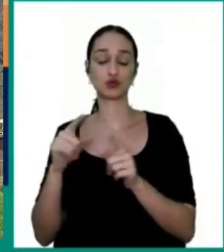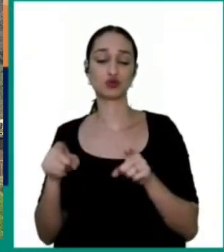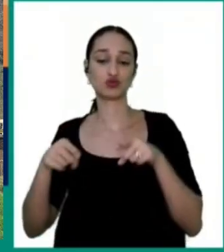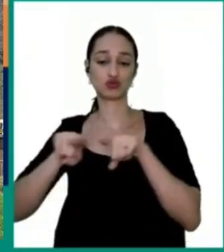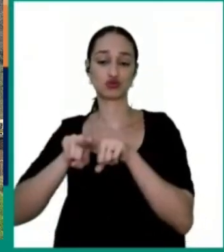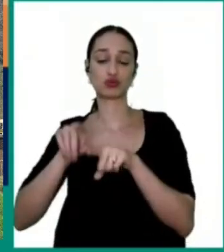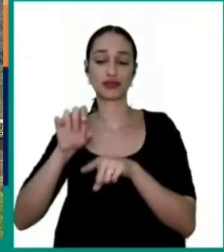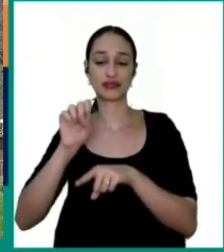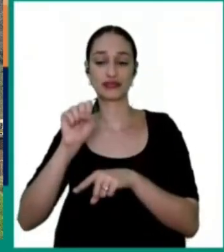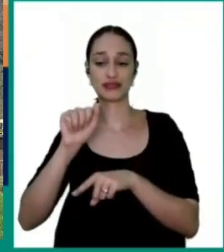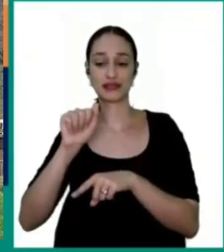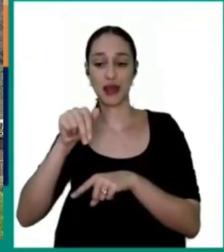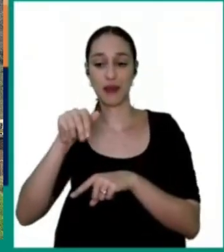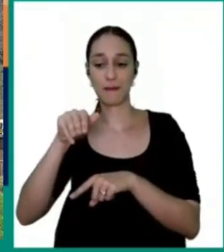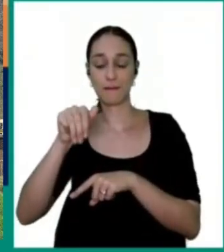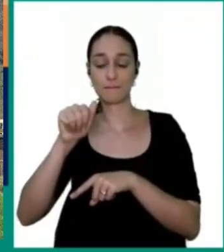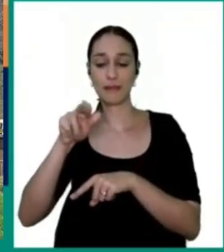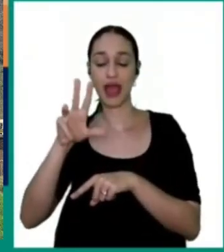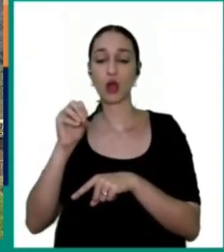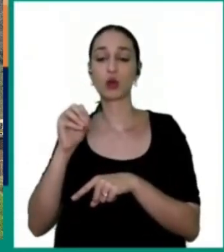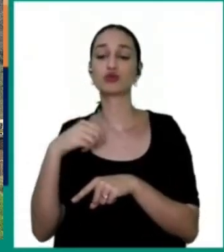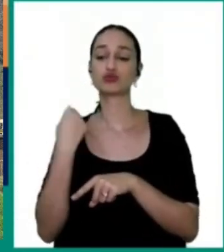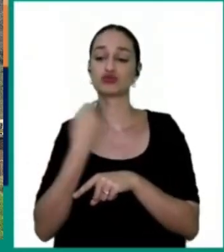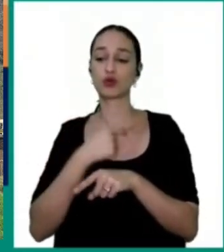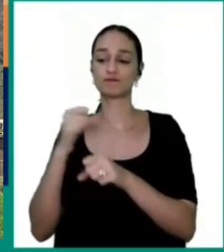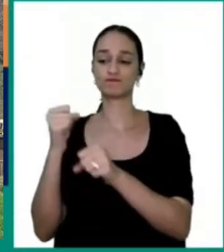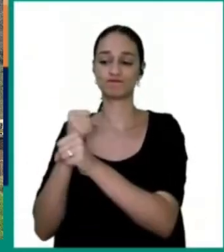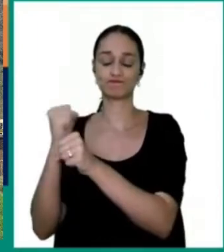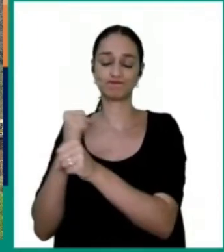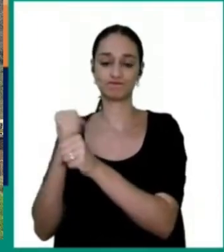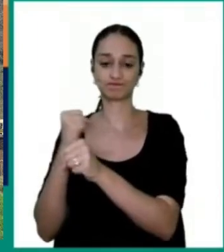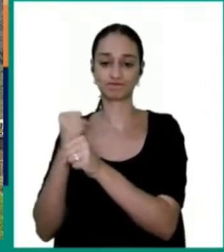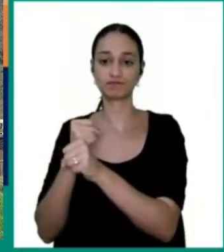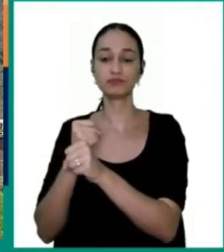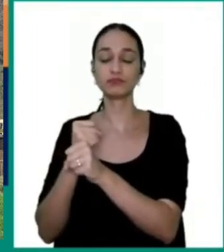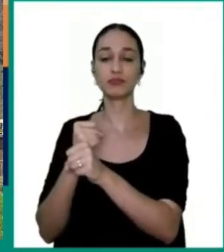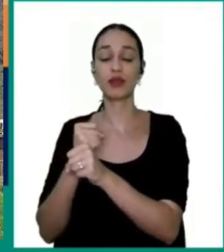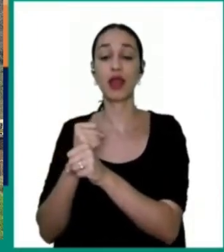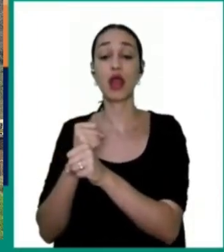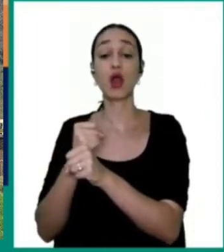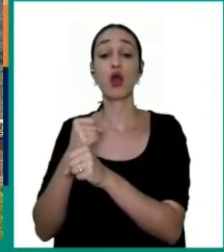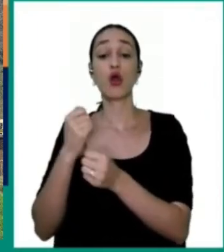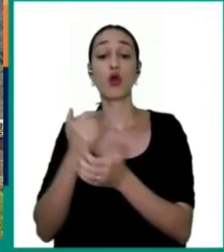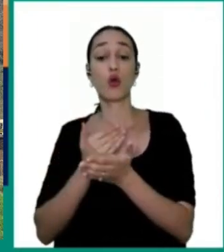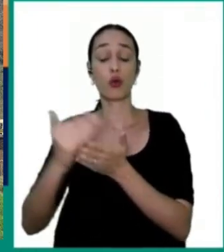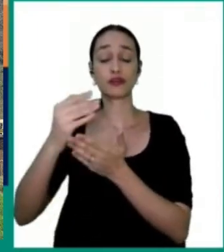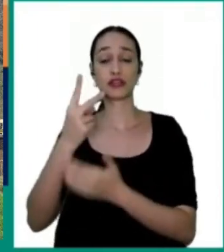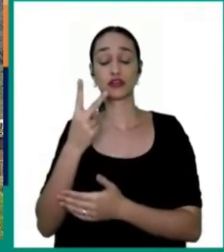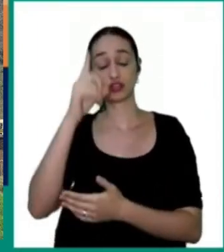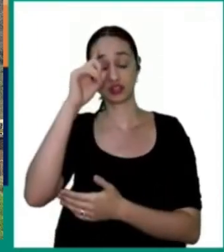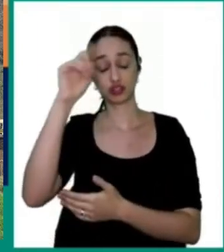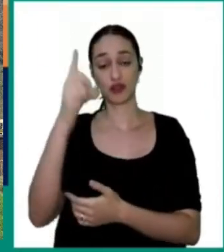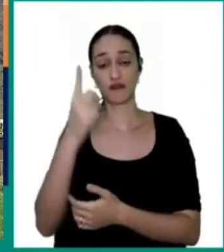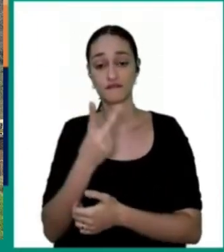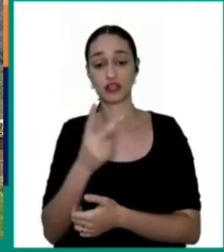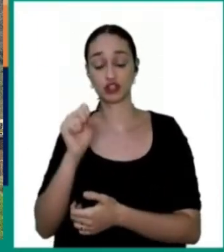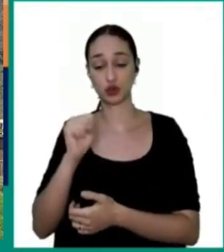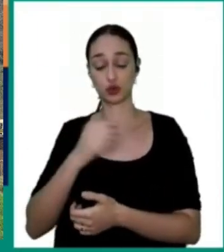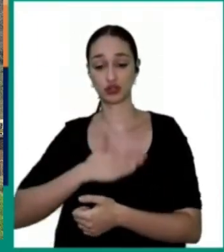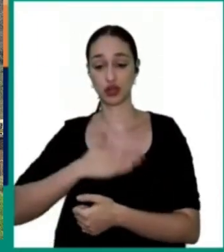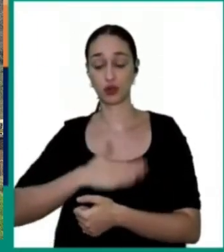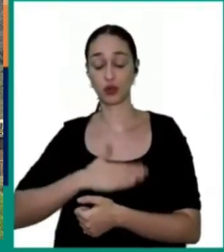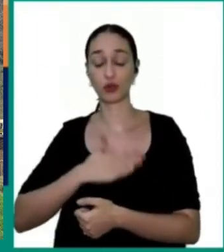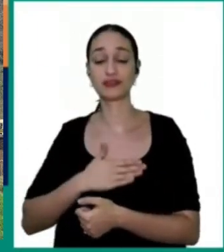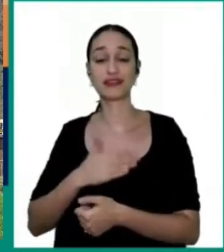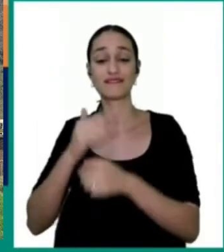problema, e ele foi resolvido. As obras iniciaram no dia 28 de agosto, terminaram no dia 25 de setembro, em tempo recorde,